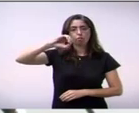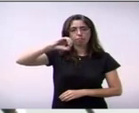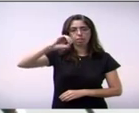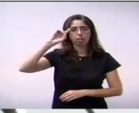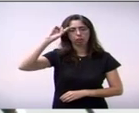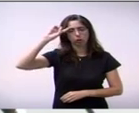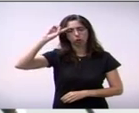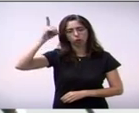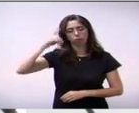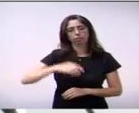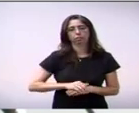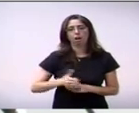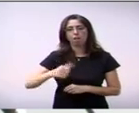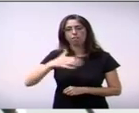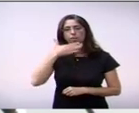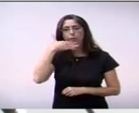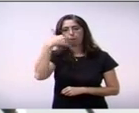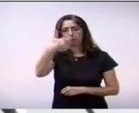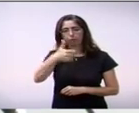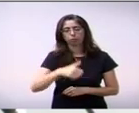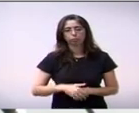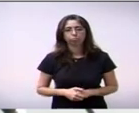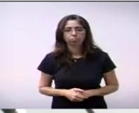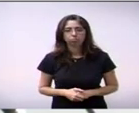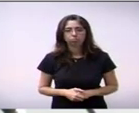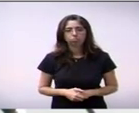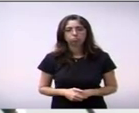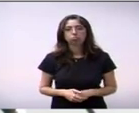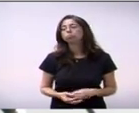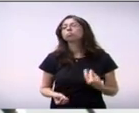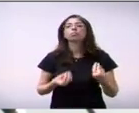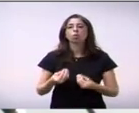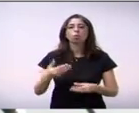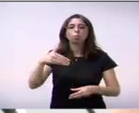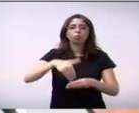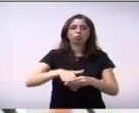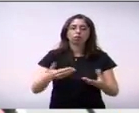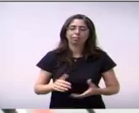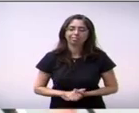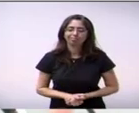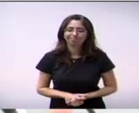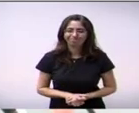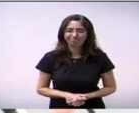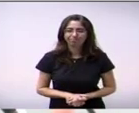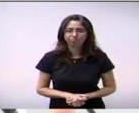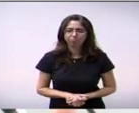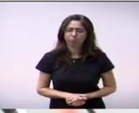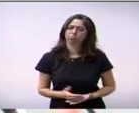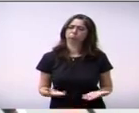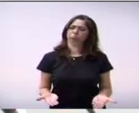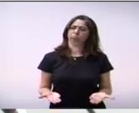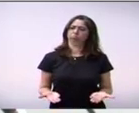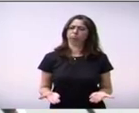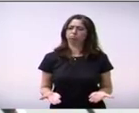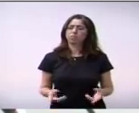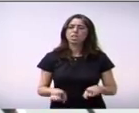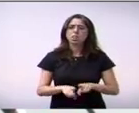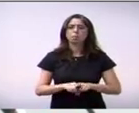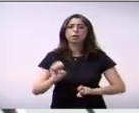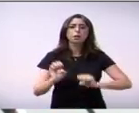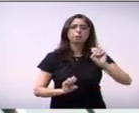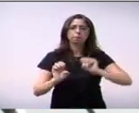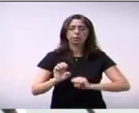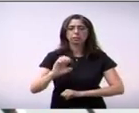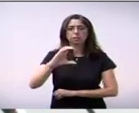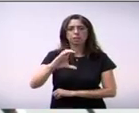competência para se fazer, e pedindo até a situação da CETESB no meio. Então, eu acho que essa emenda